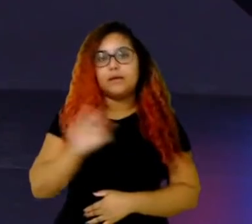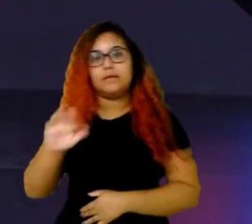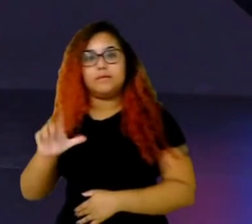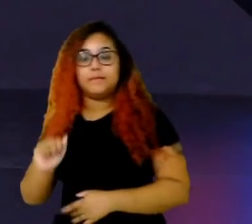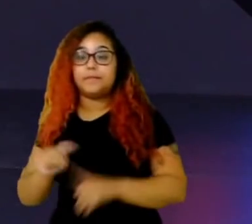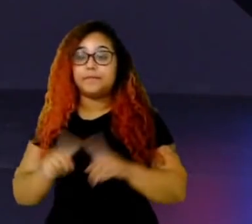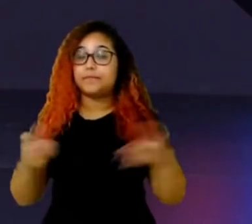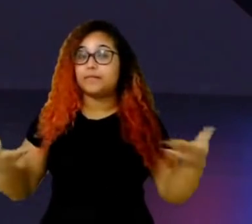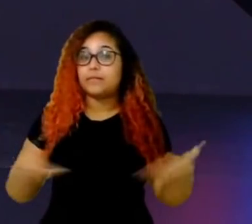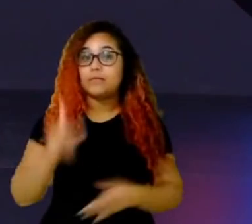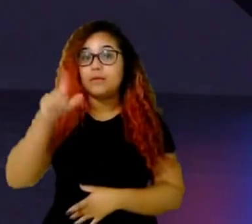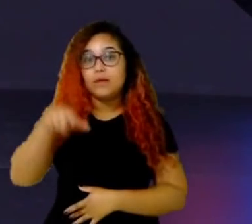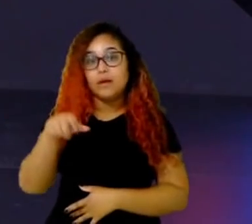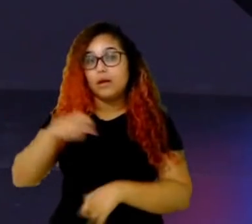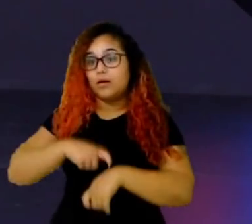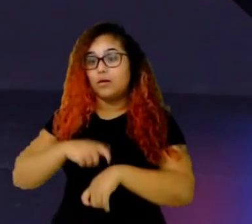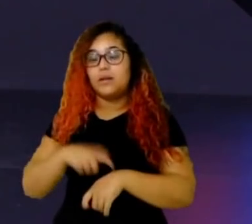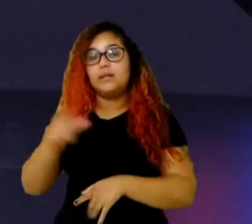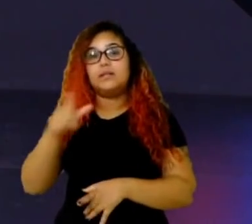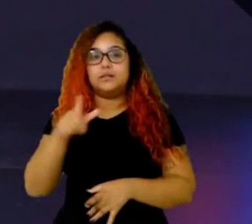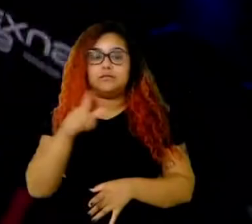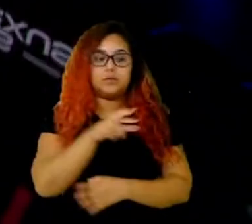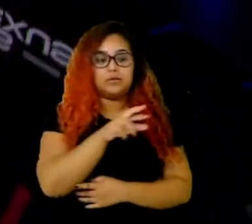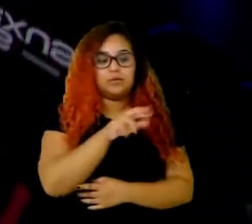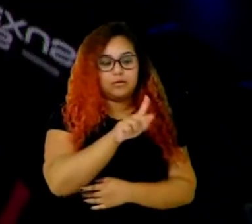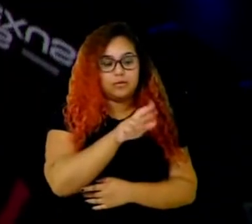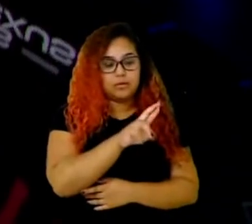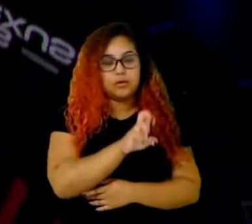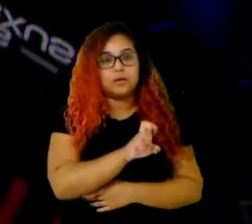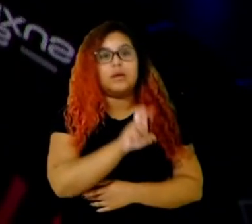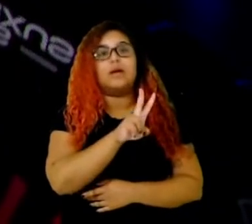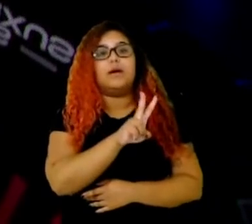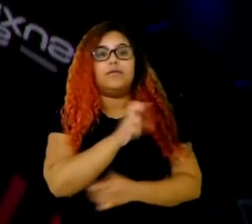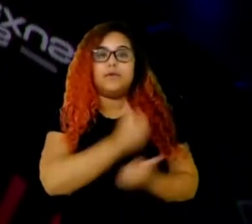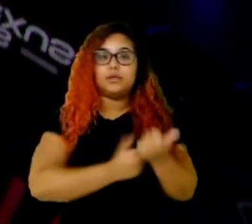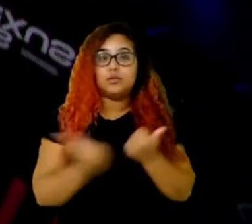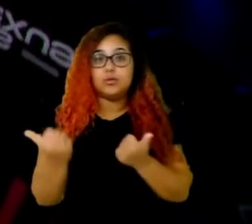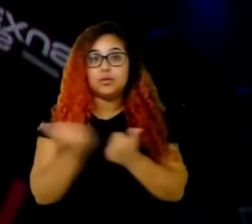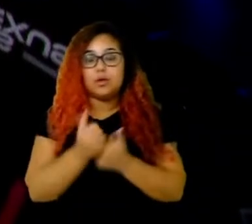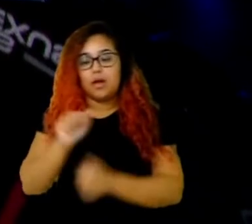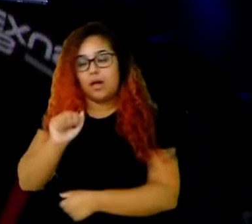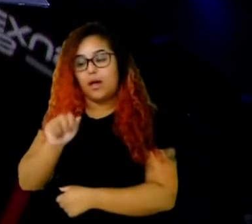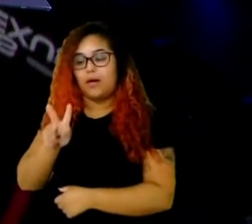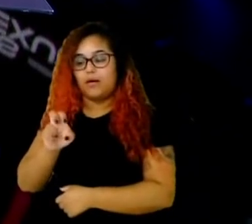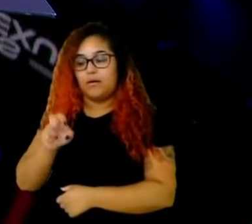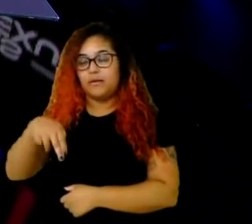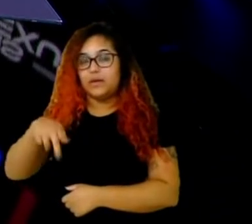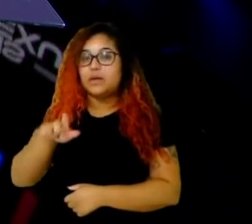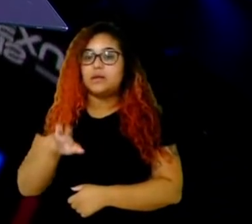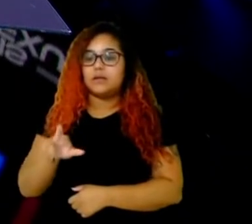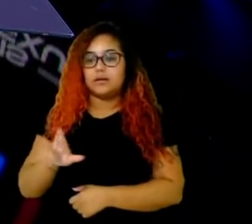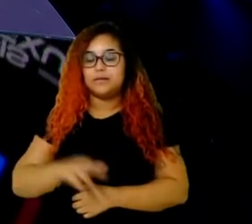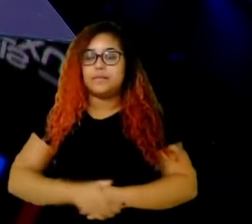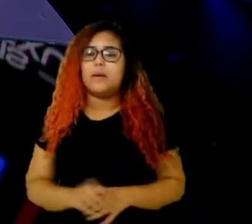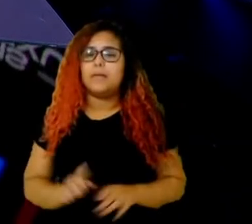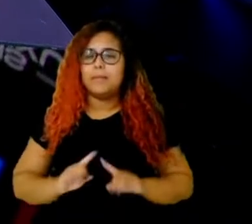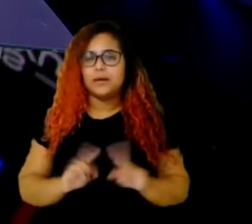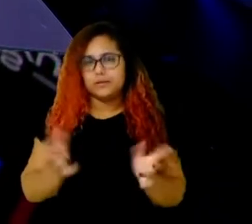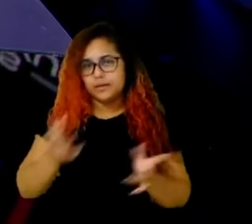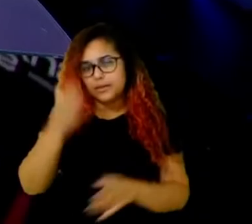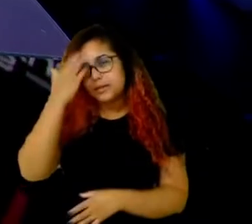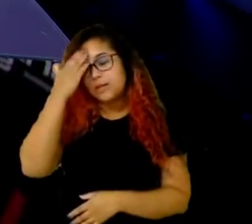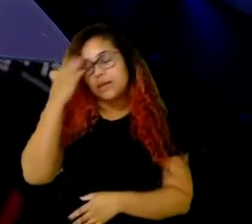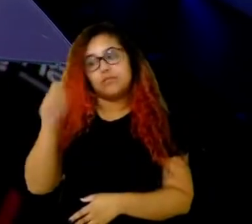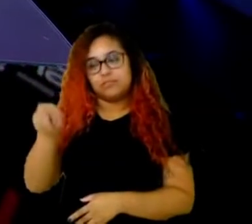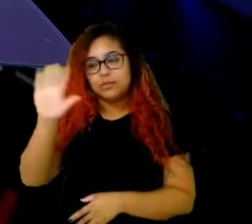trouxeram aí o nosso querido Avenger. Crise. Cara, queria entender. Você é um cara que já jogou com Avenger numa época. Também conviveu na Games and Gaming